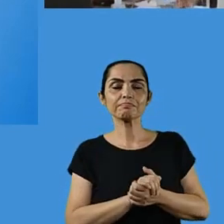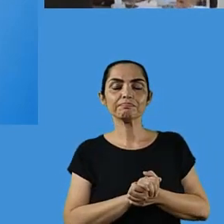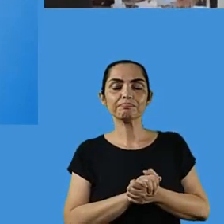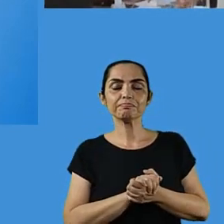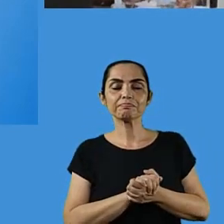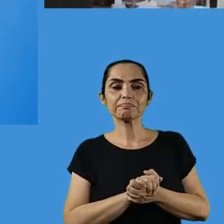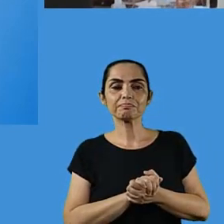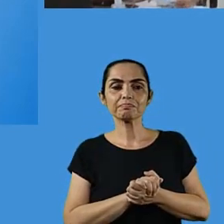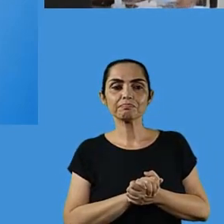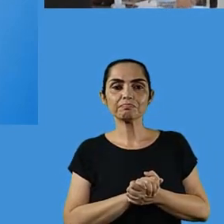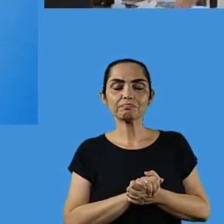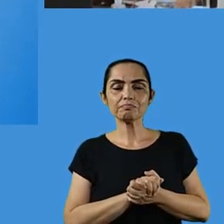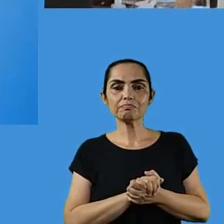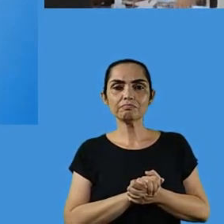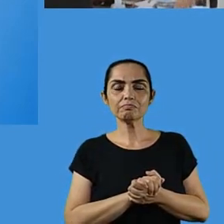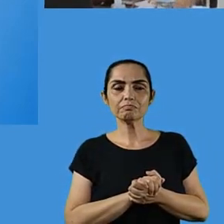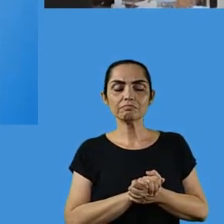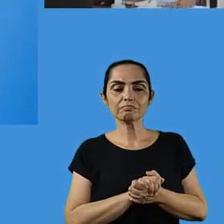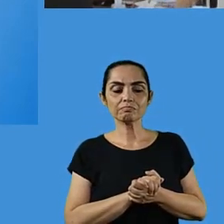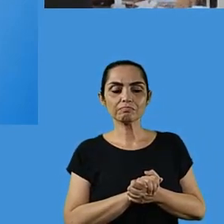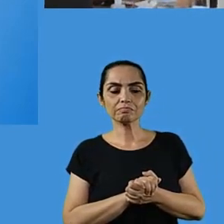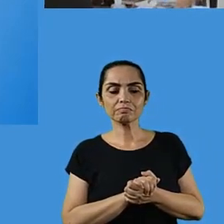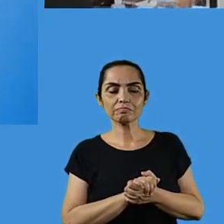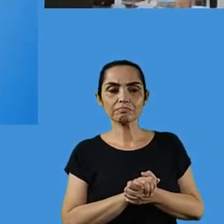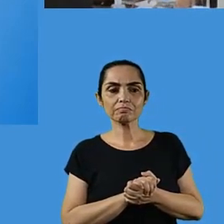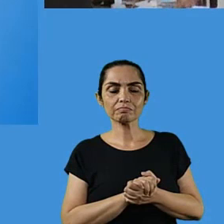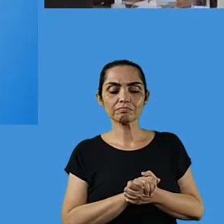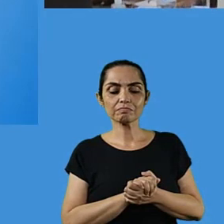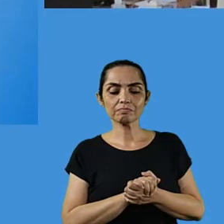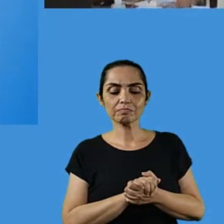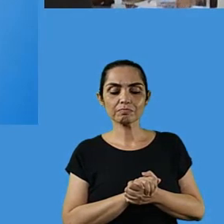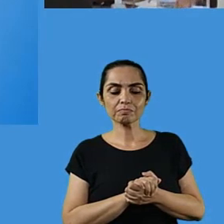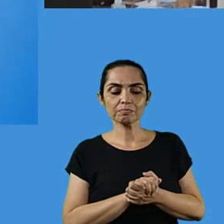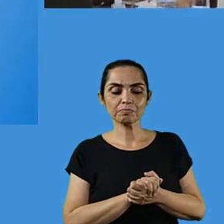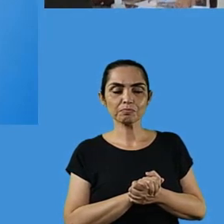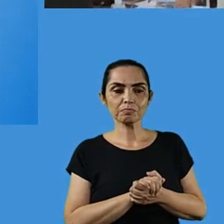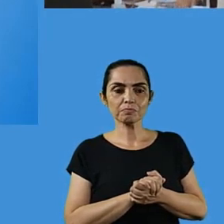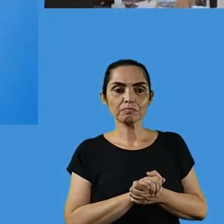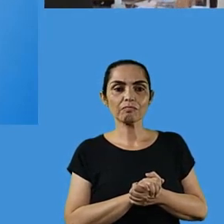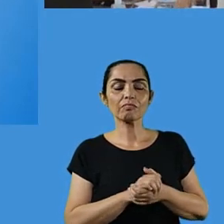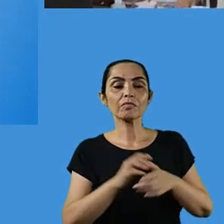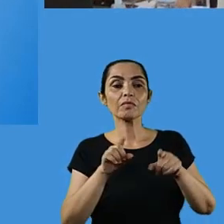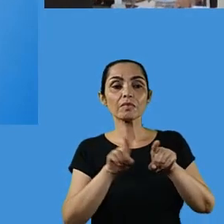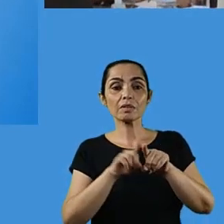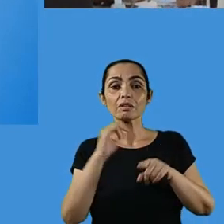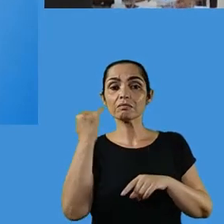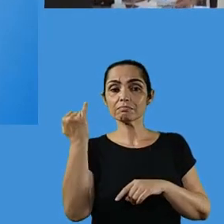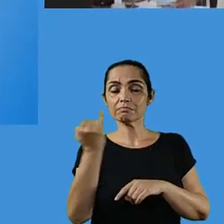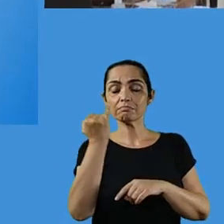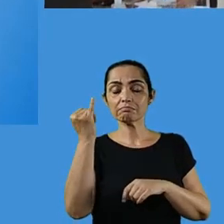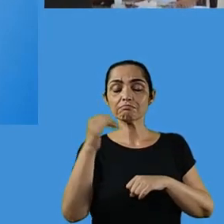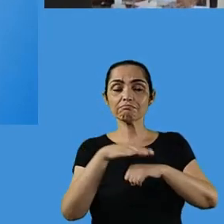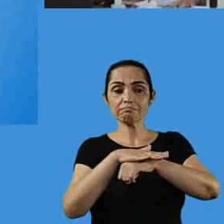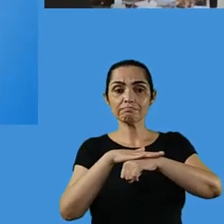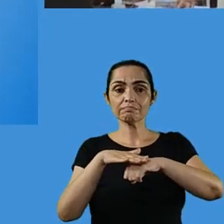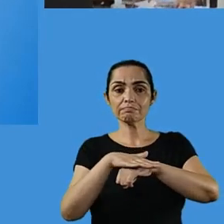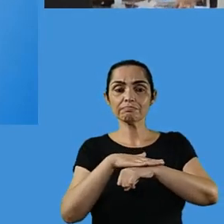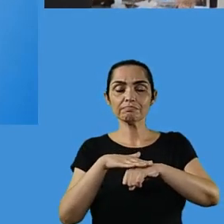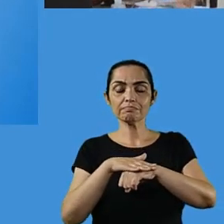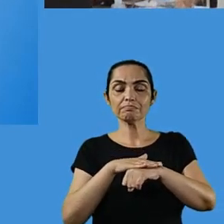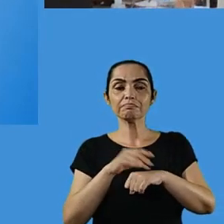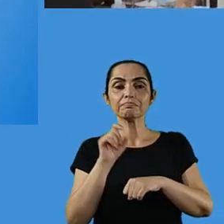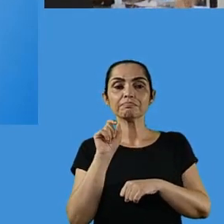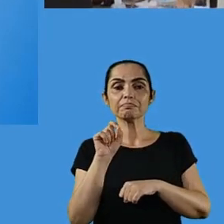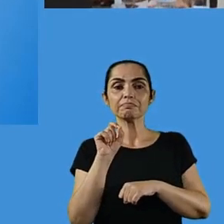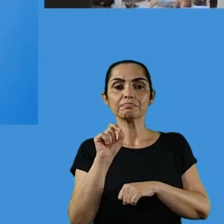processo que a gente sabe que vocês estão bem organizados nesse sentido. como a gente fala sempre dos desafios, eles